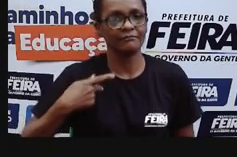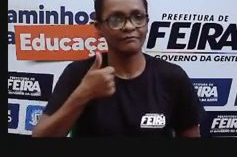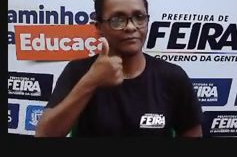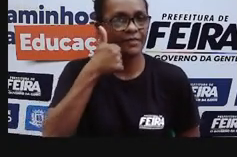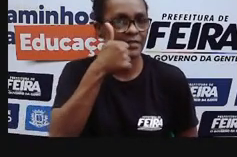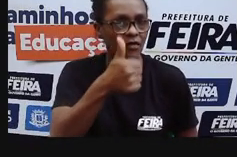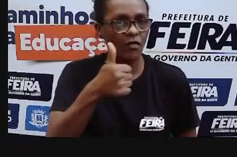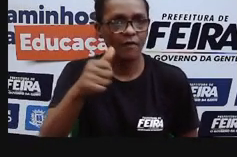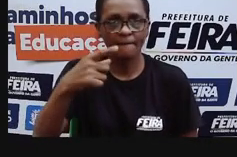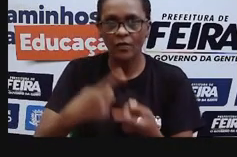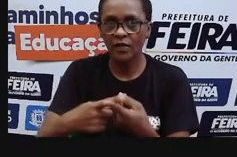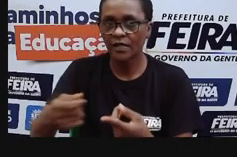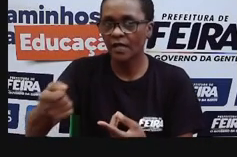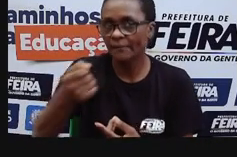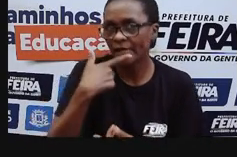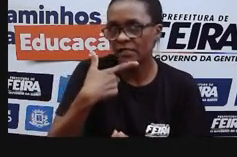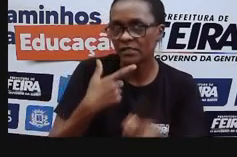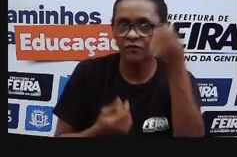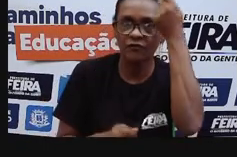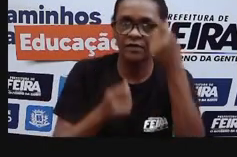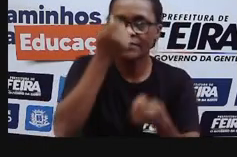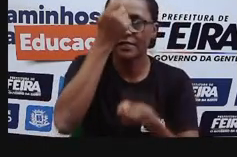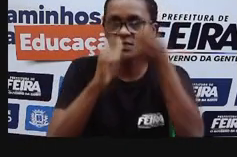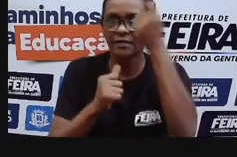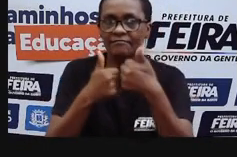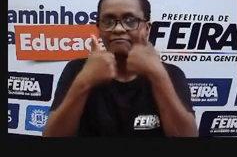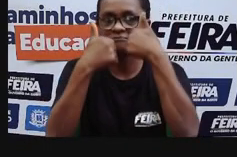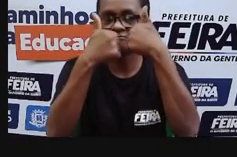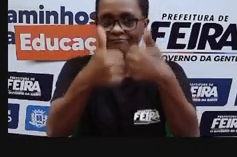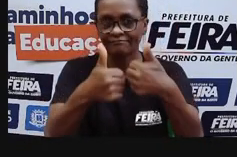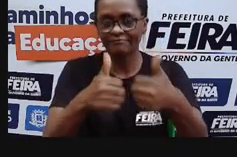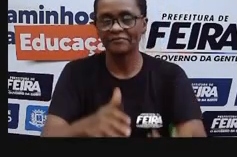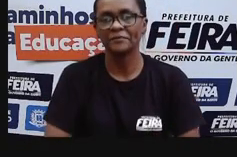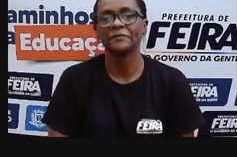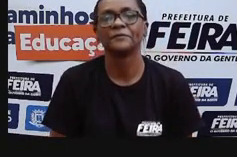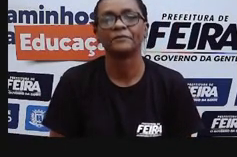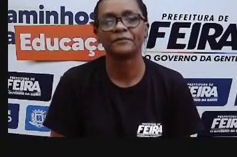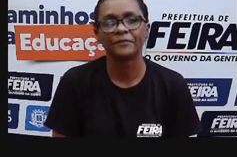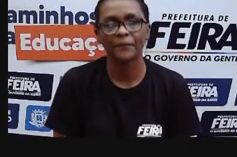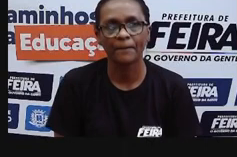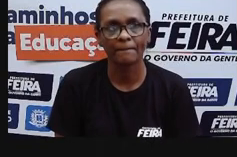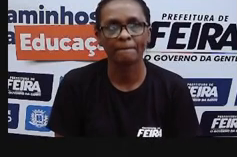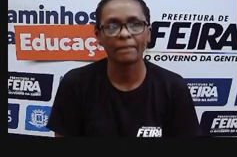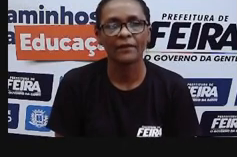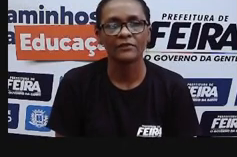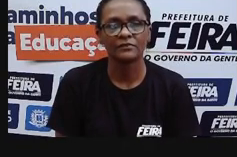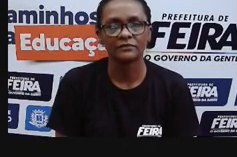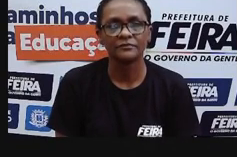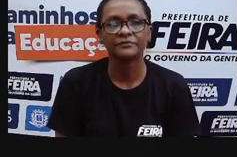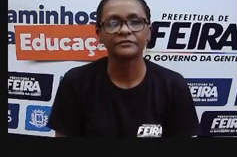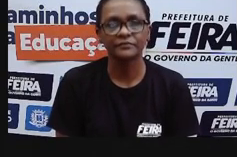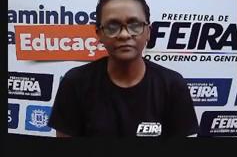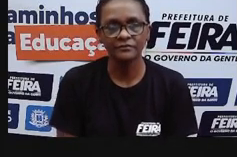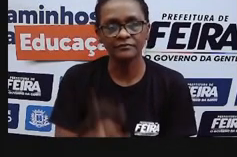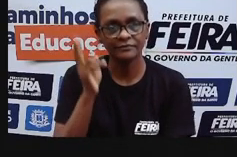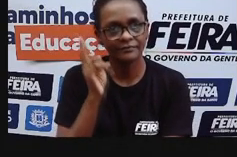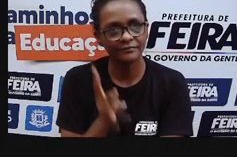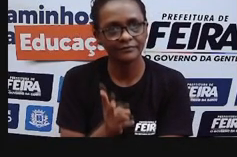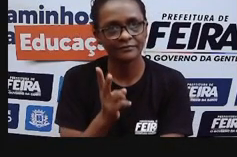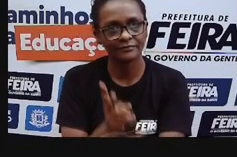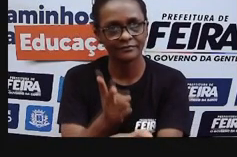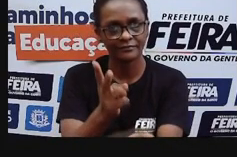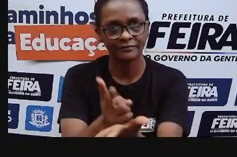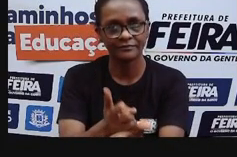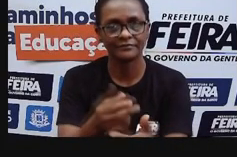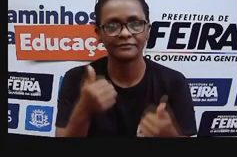Pessoas que têm problemas com diabetes, né? Às vezes, elas têm que tomar insulina artificialmente, né?